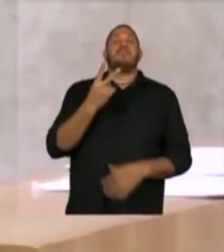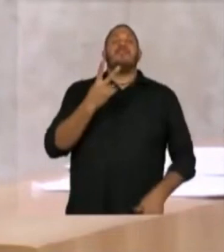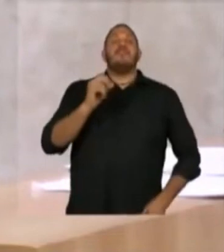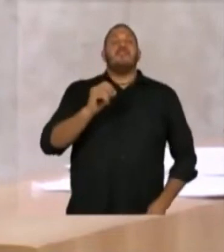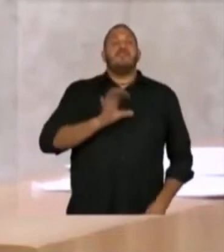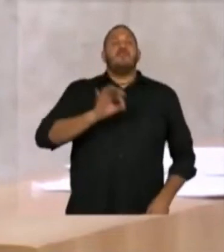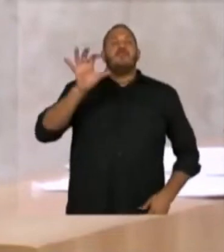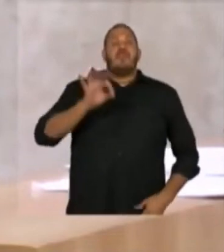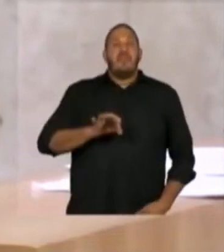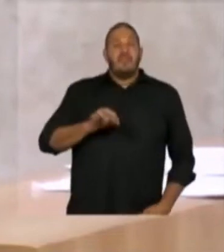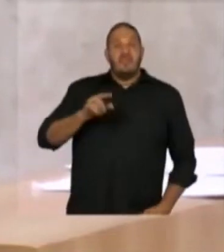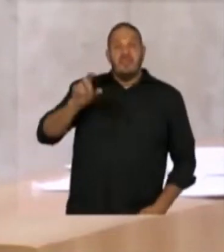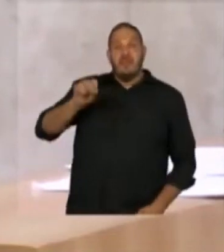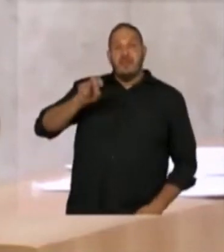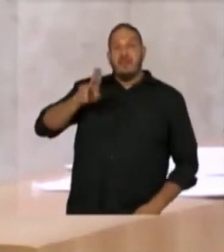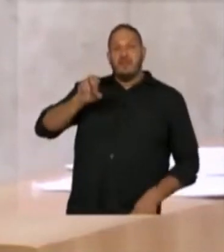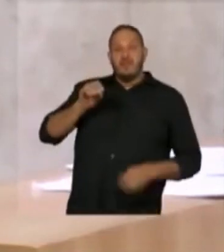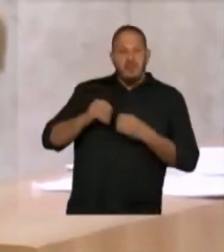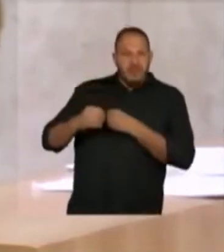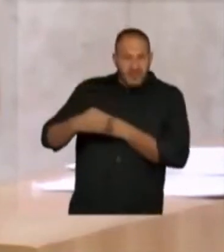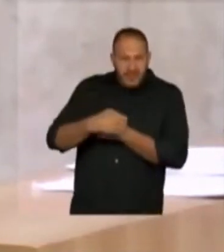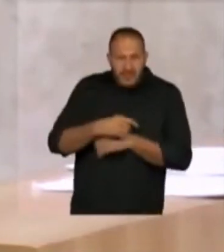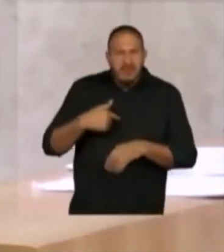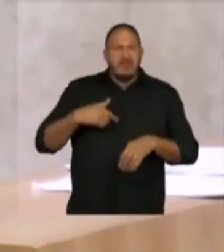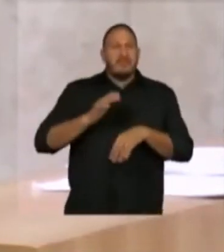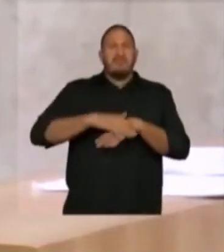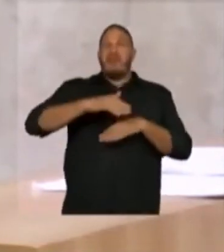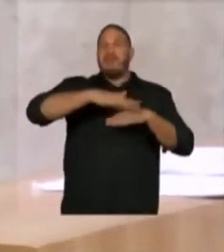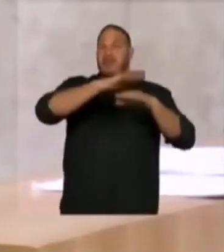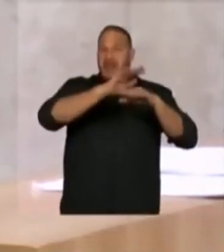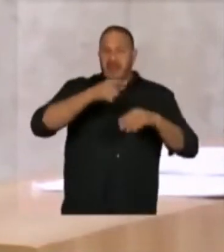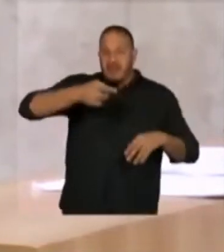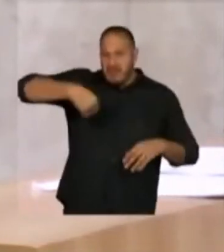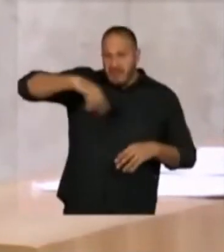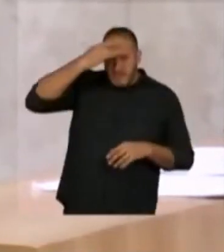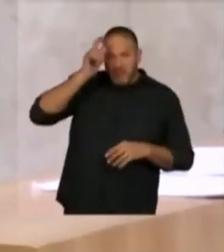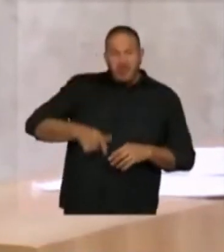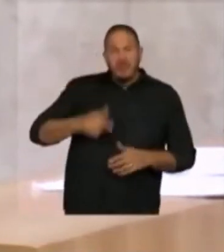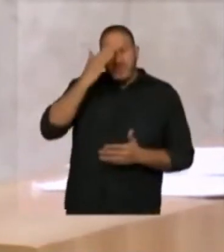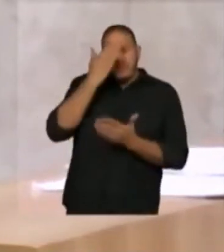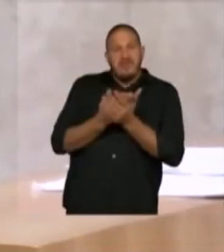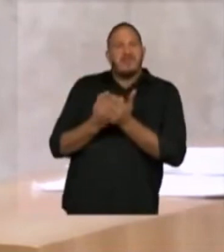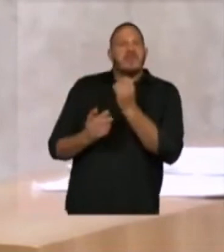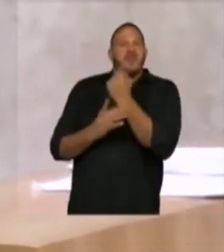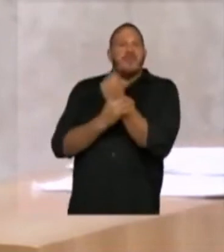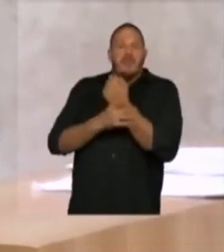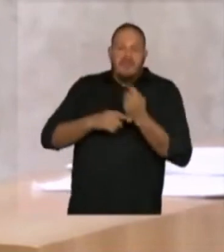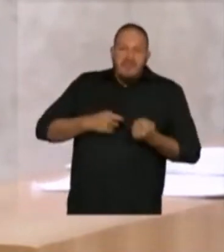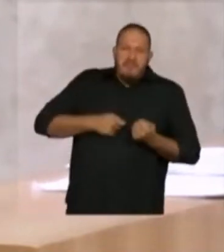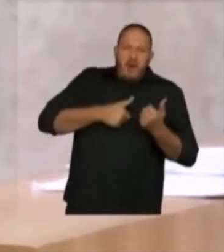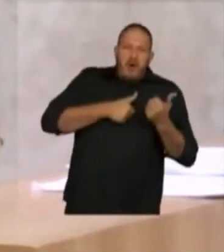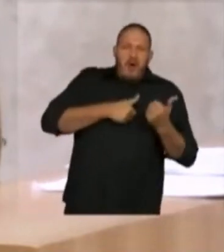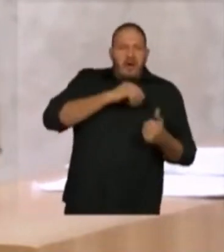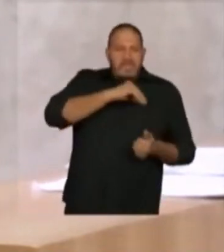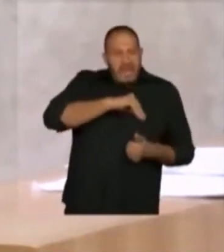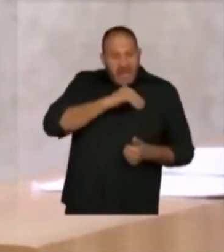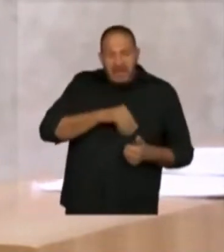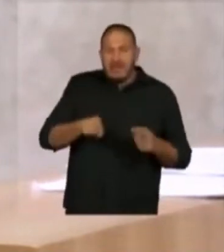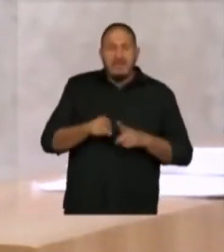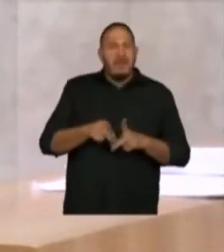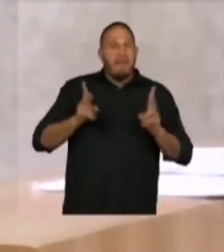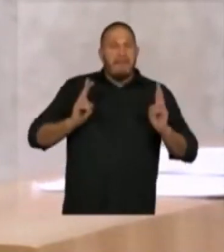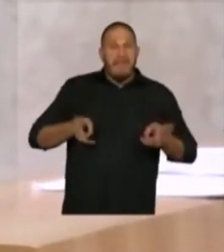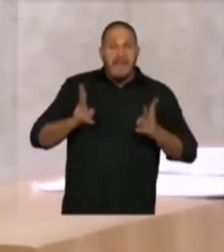subprefeito, aumentos numa ordem ainda maior para quem é cargo de confiança e quem é comissionado, enquanto no mesmo